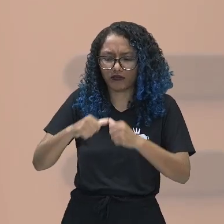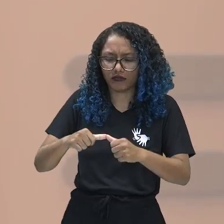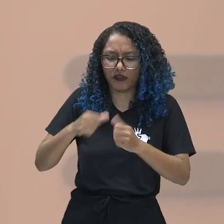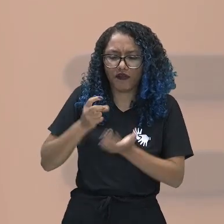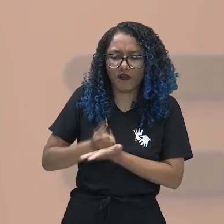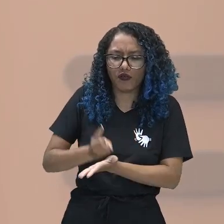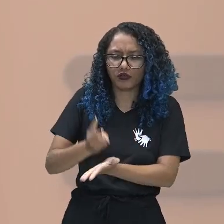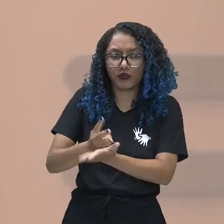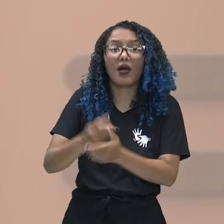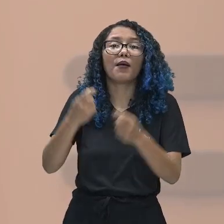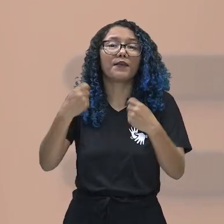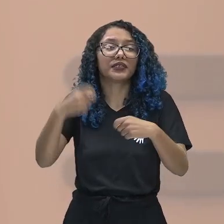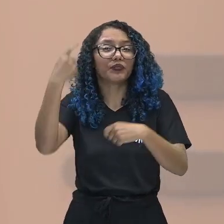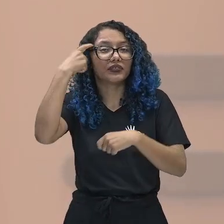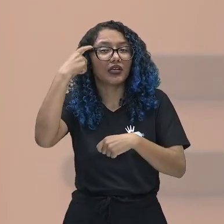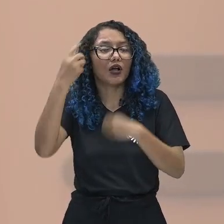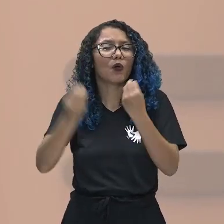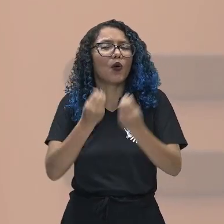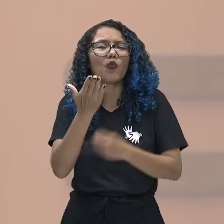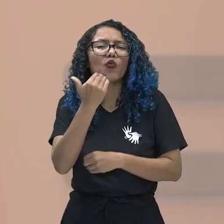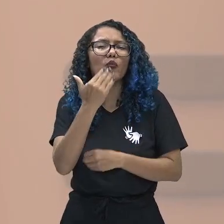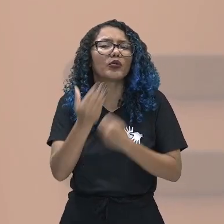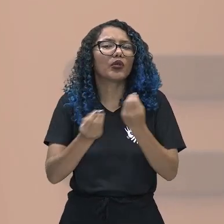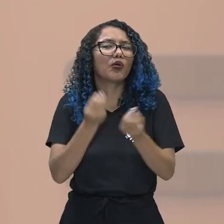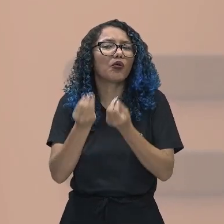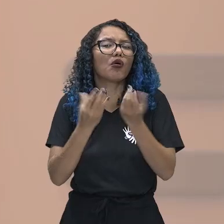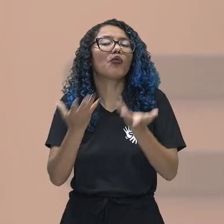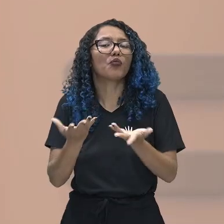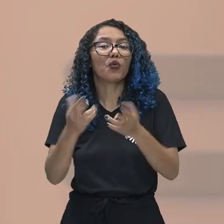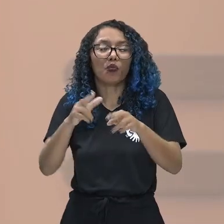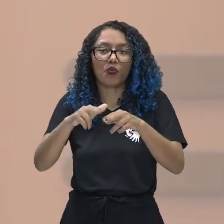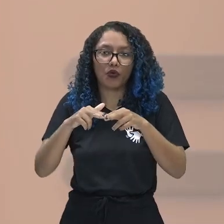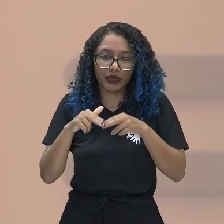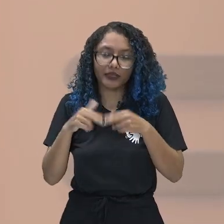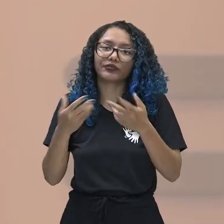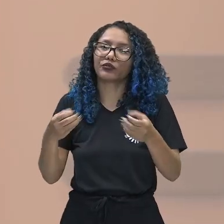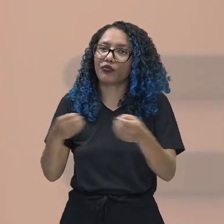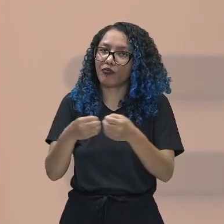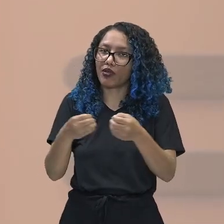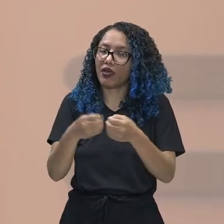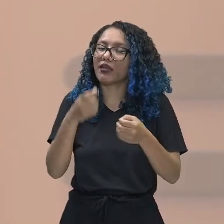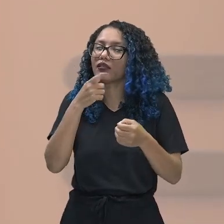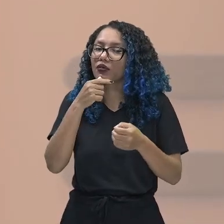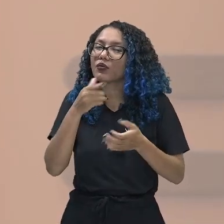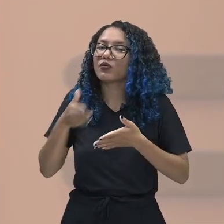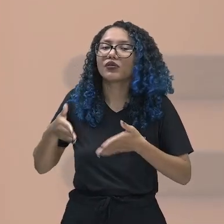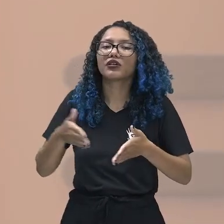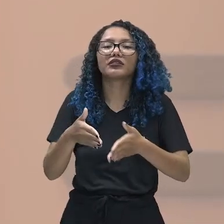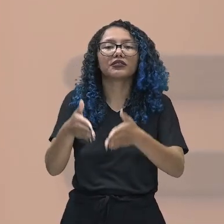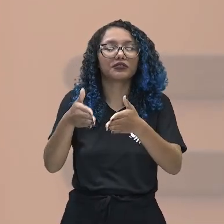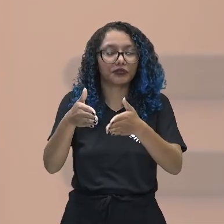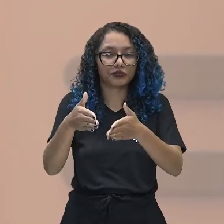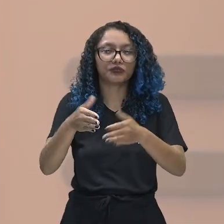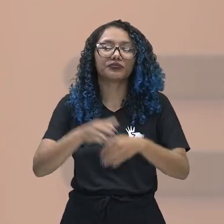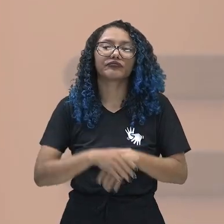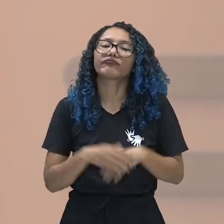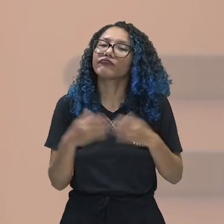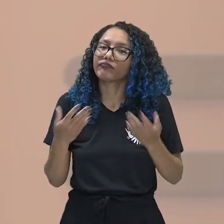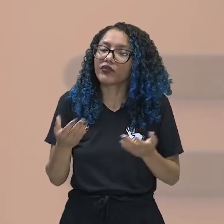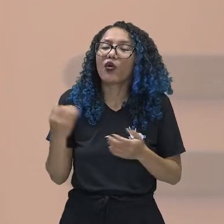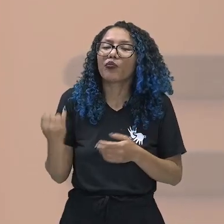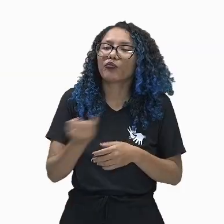alimentação. Então por isso que está localizado então próximo aos rios é importante então para o